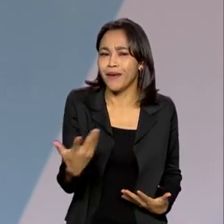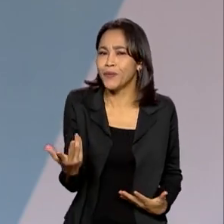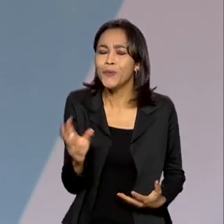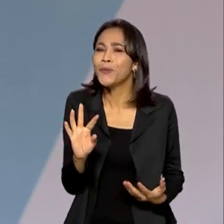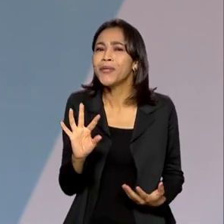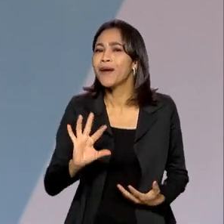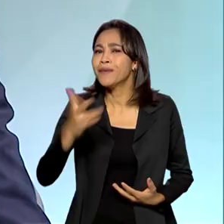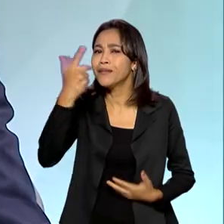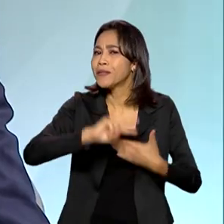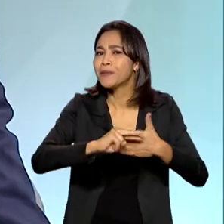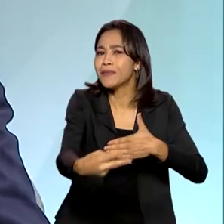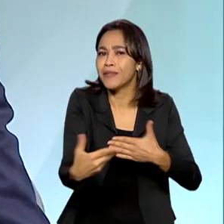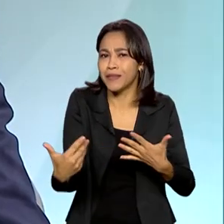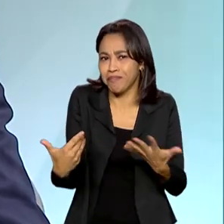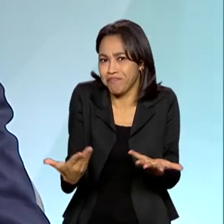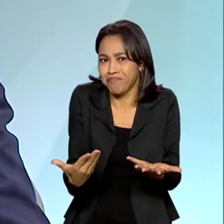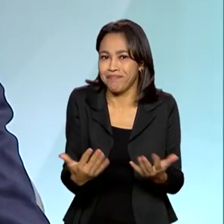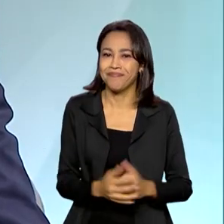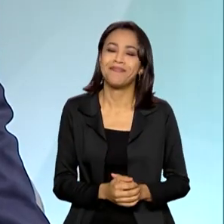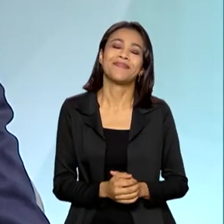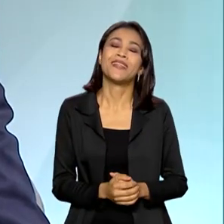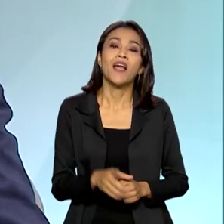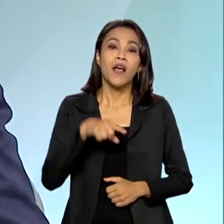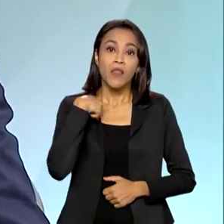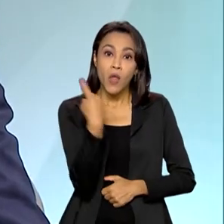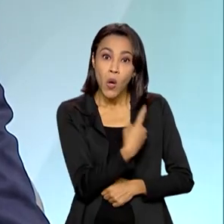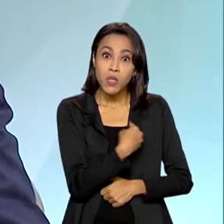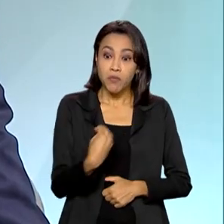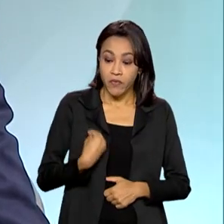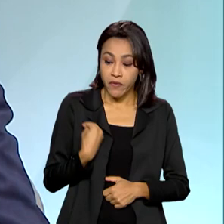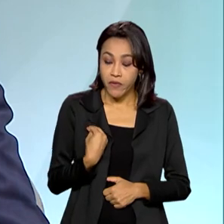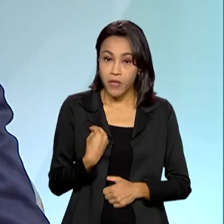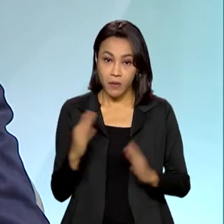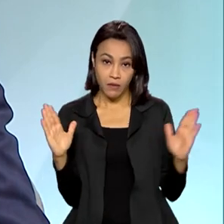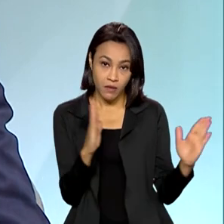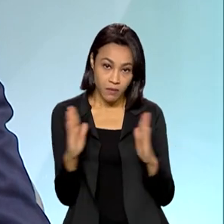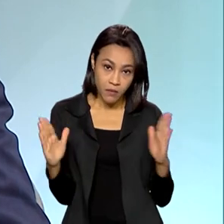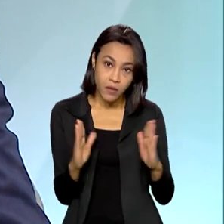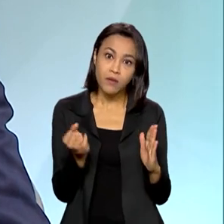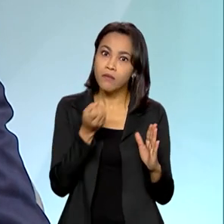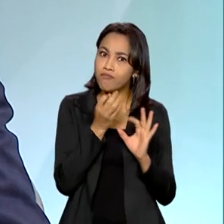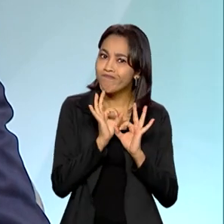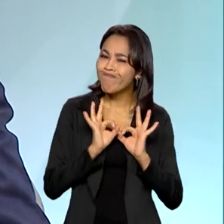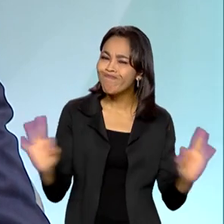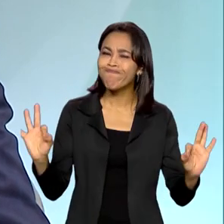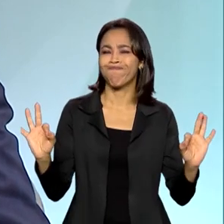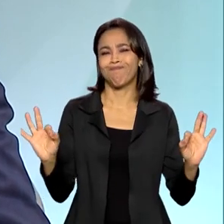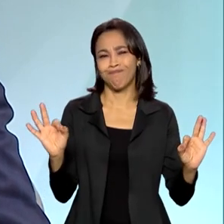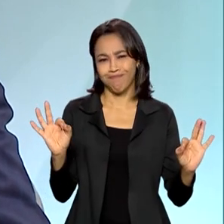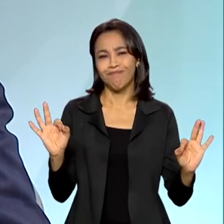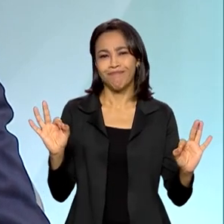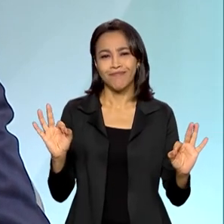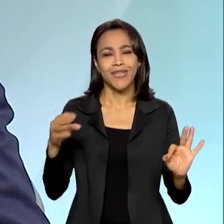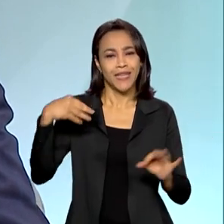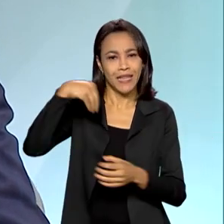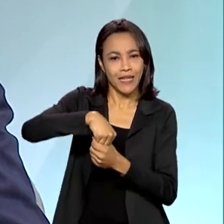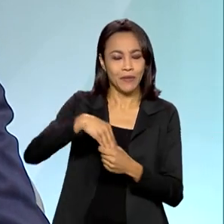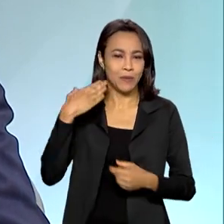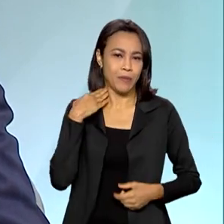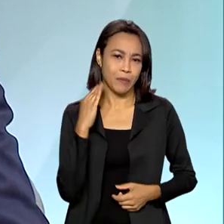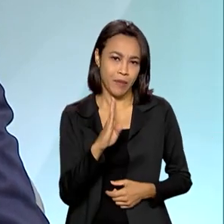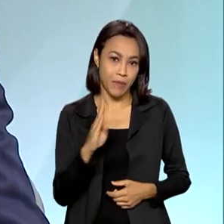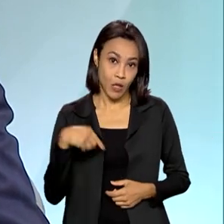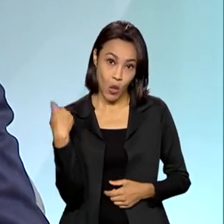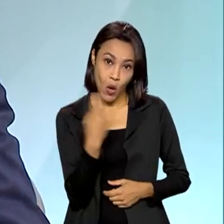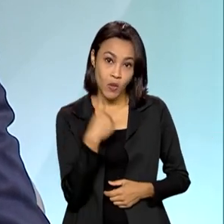fatores que influenciaram? Estamos vivendo, Roberto, uma fase muito boa dentro do Banco do Brasil. Eu acho que nós conseguimos, nessa gestão,